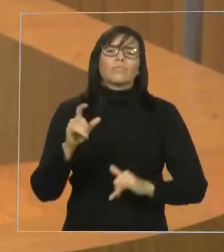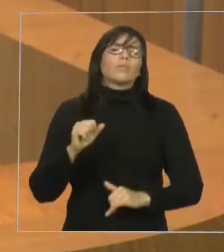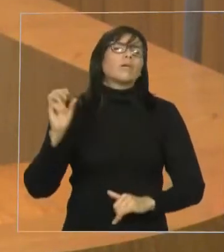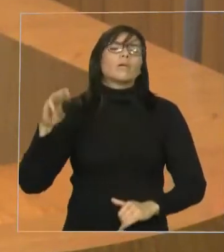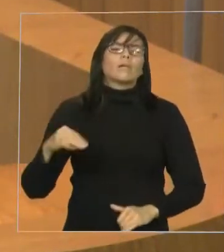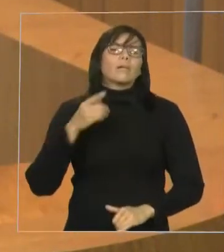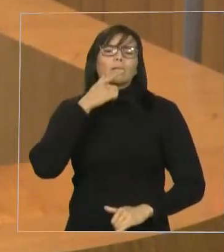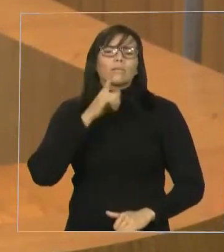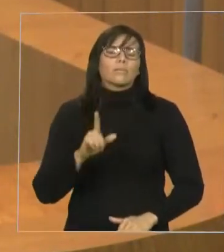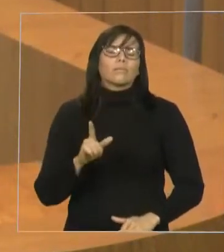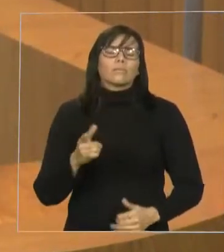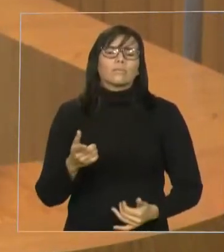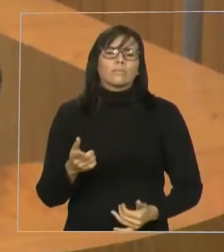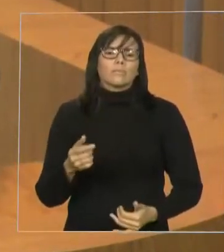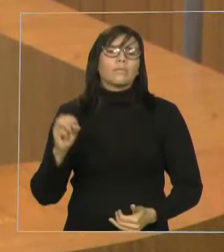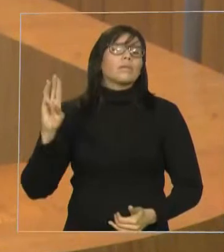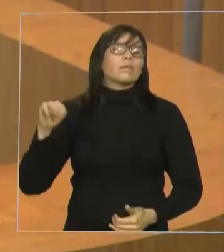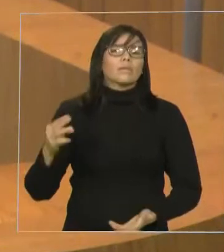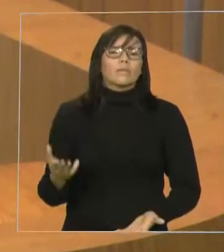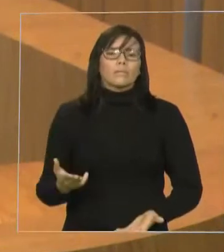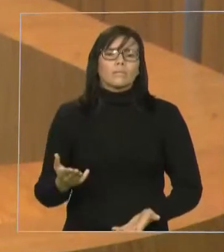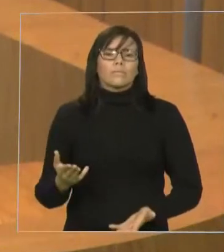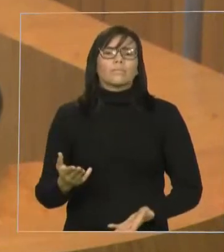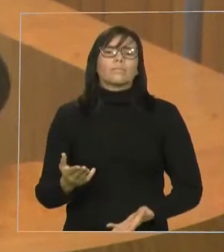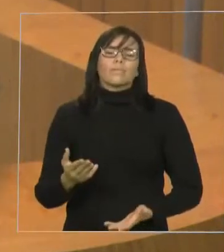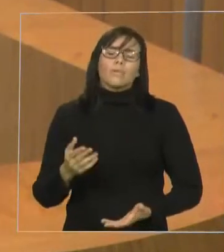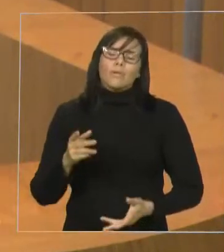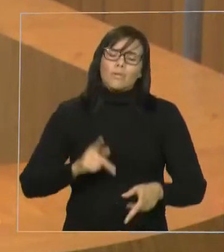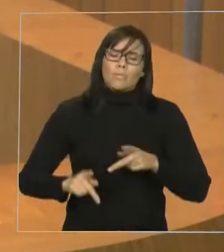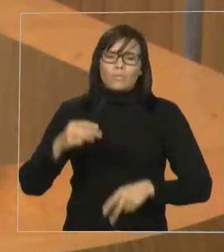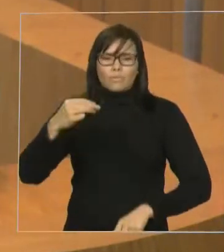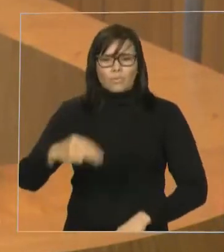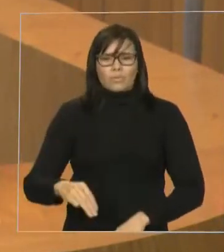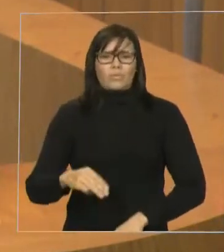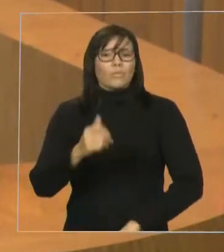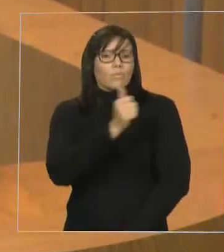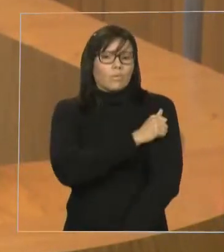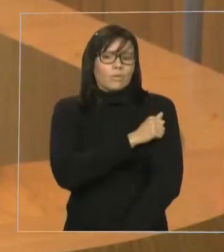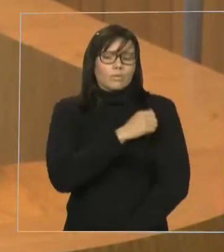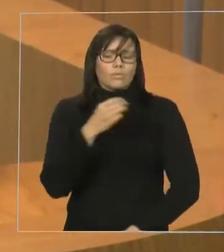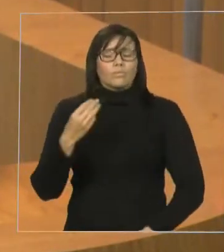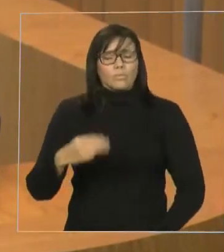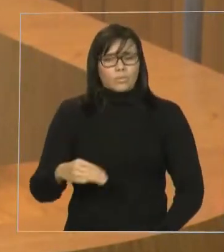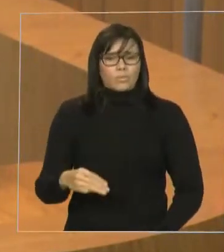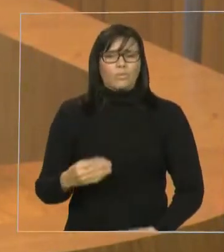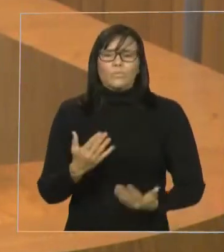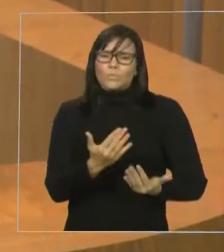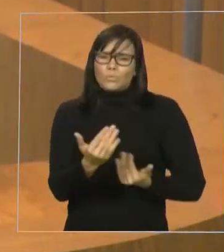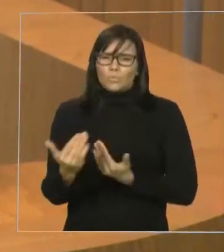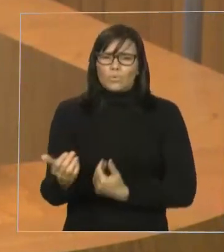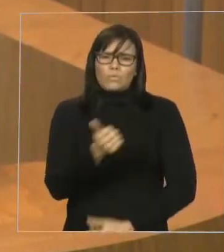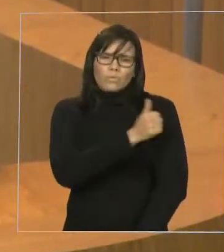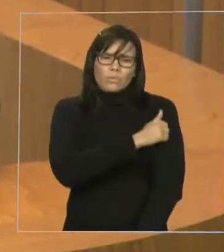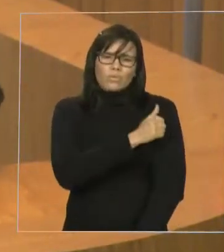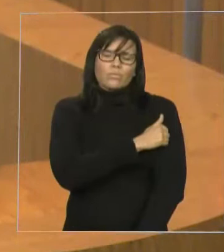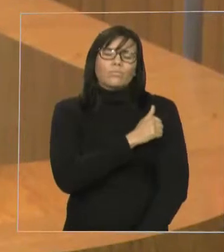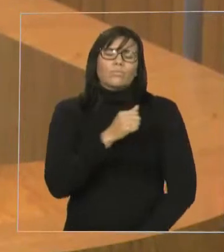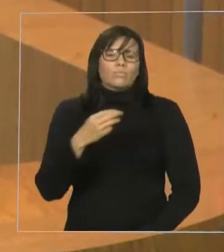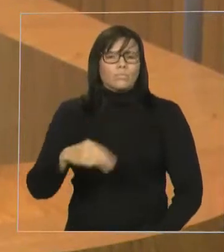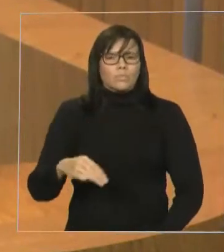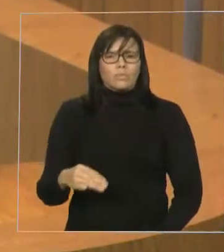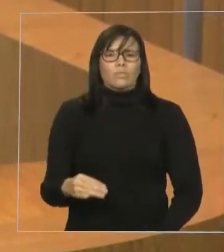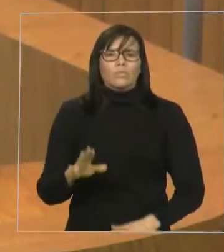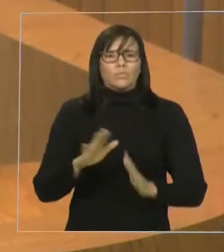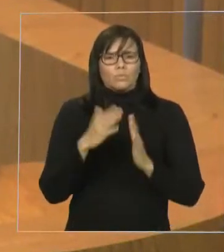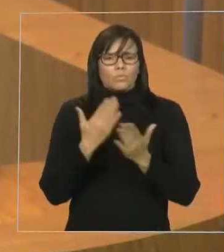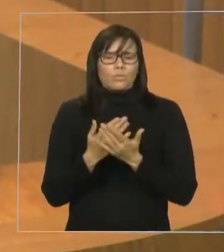maranhense. Quem ganha é o Maranhão. Quem ganha é o jovem estudante maranhense de escola pública e escola